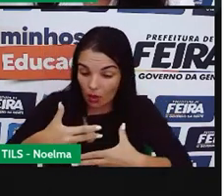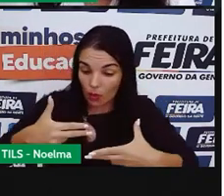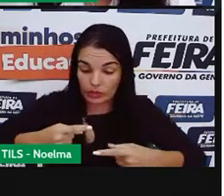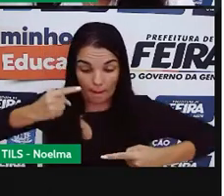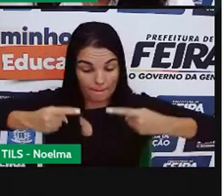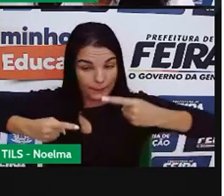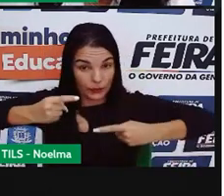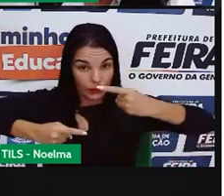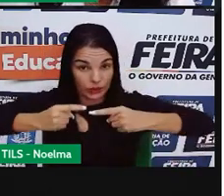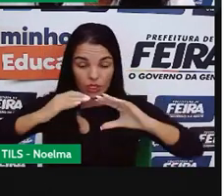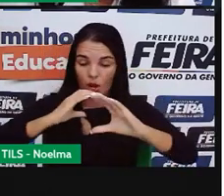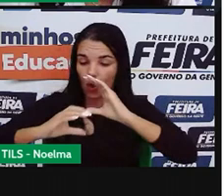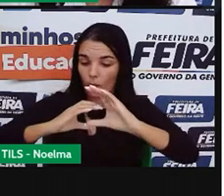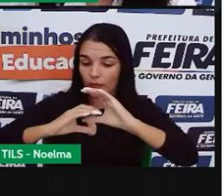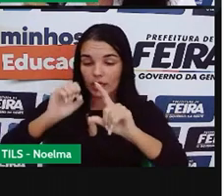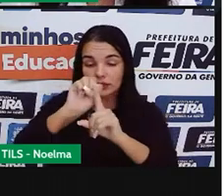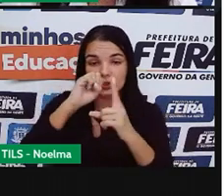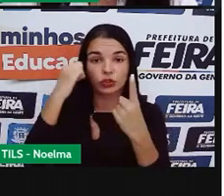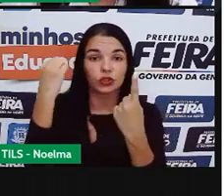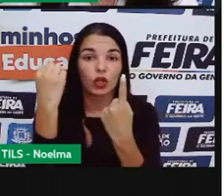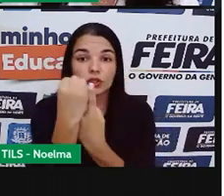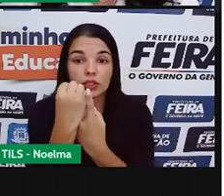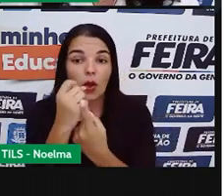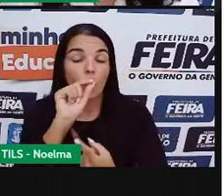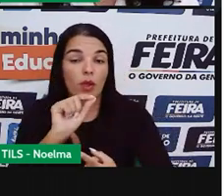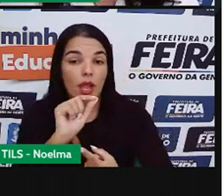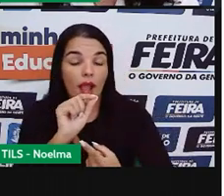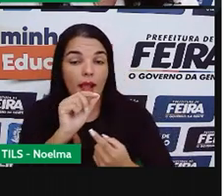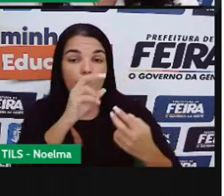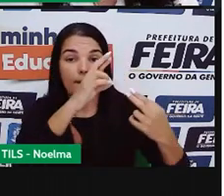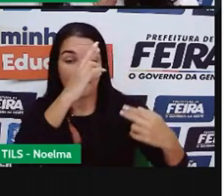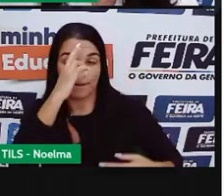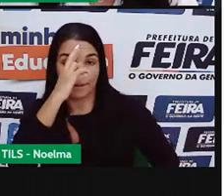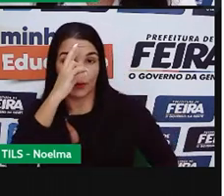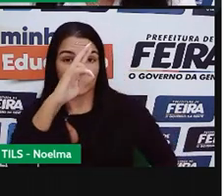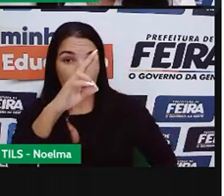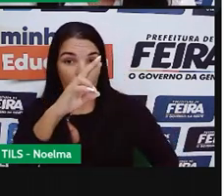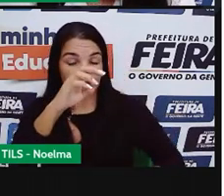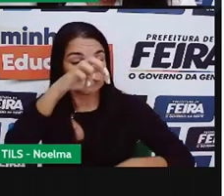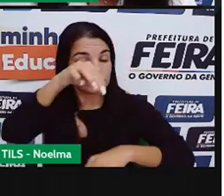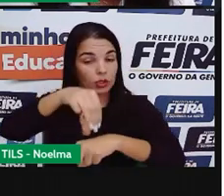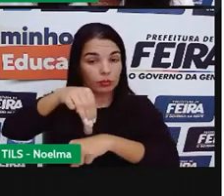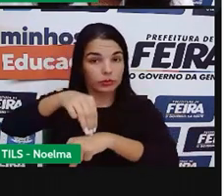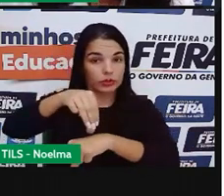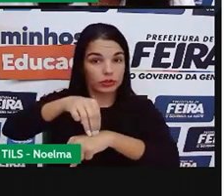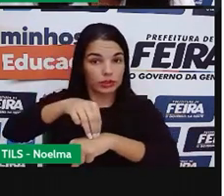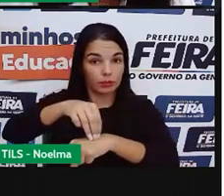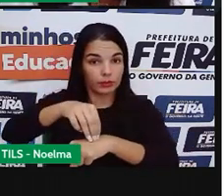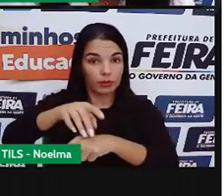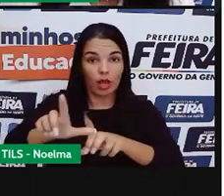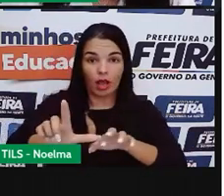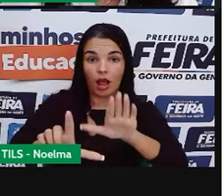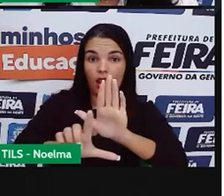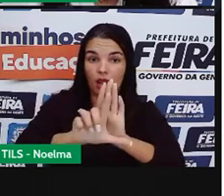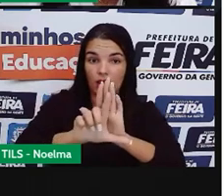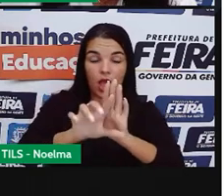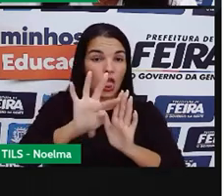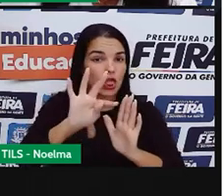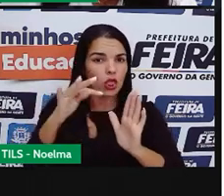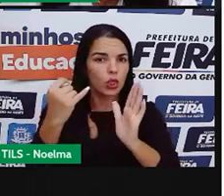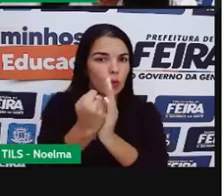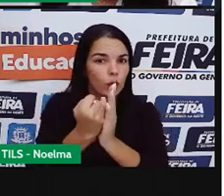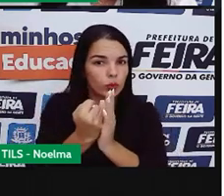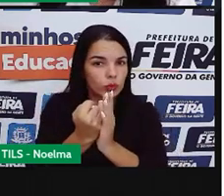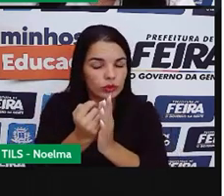e de comunicação social do Poder Executivo Municipal. Tudo é em acordo com